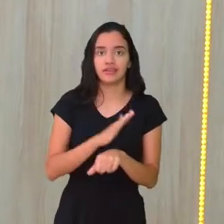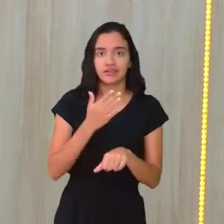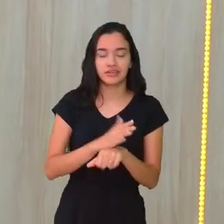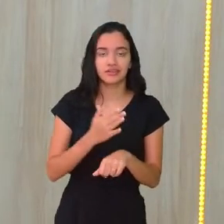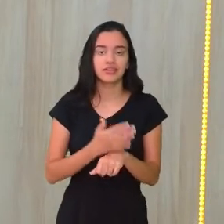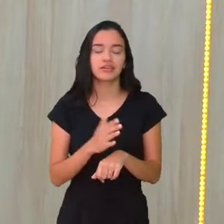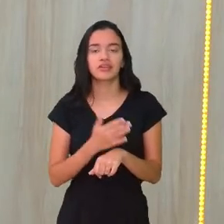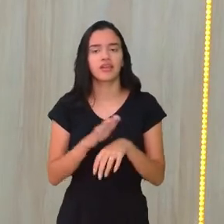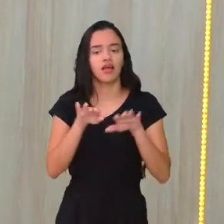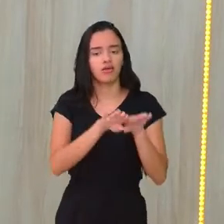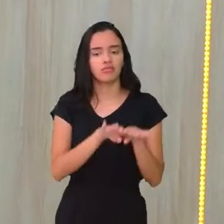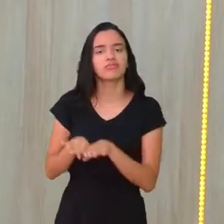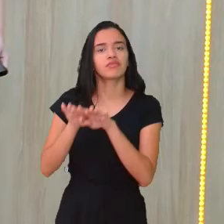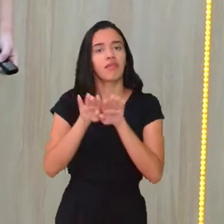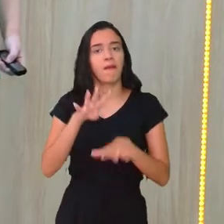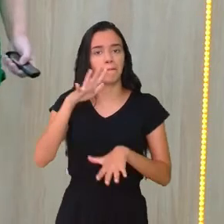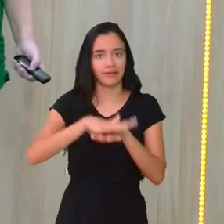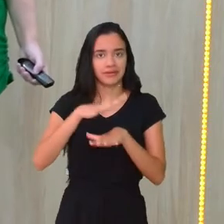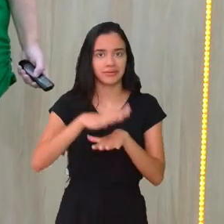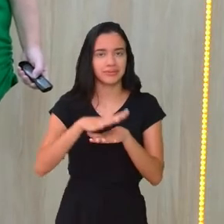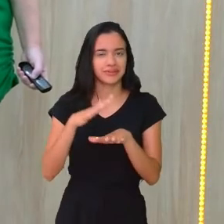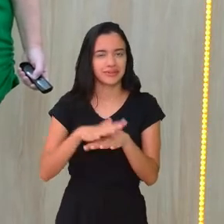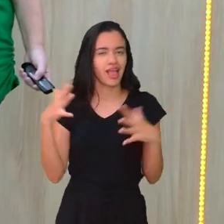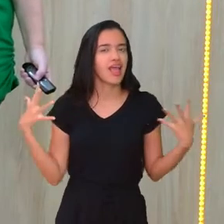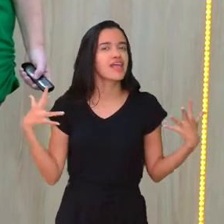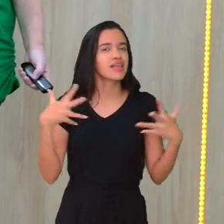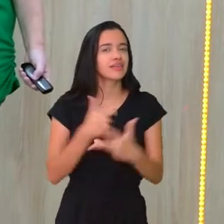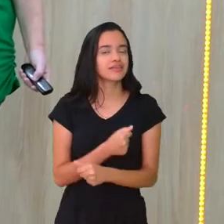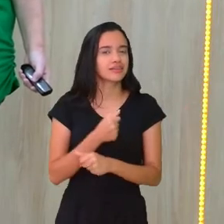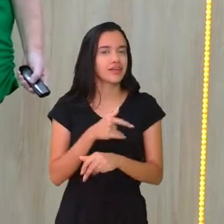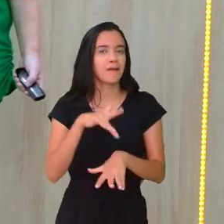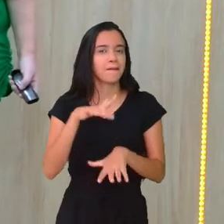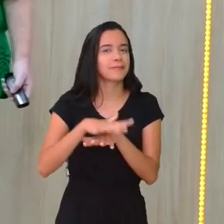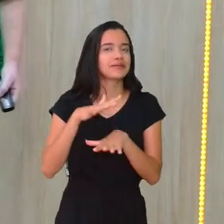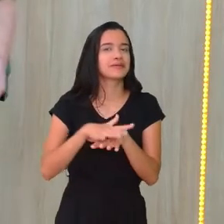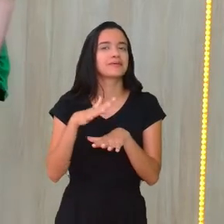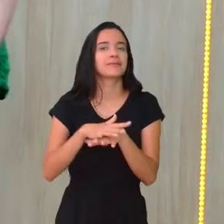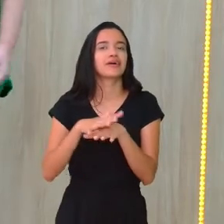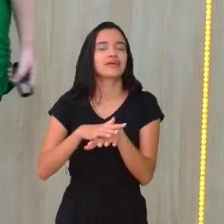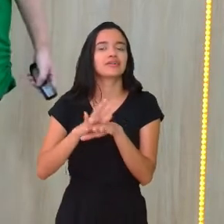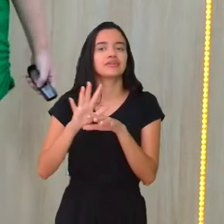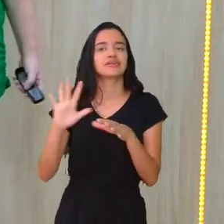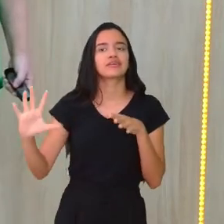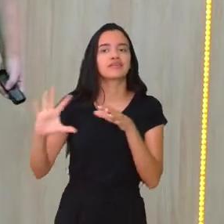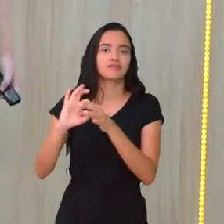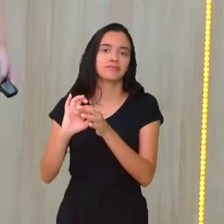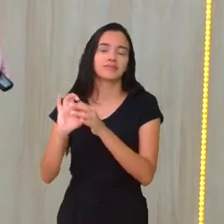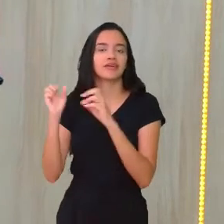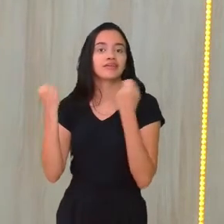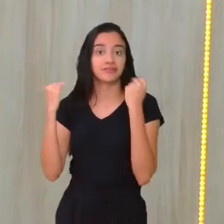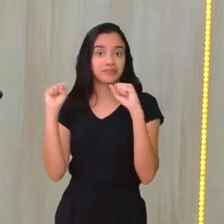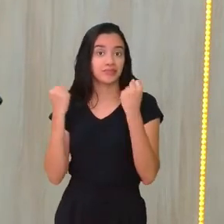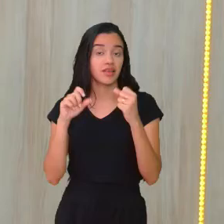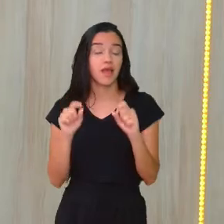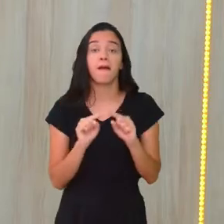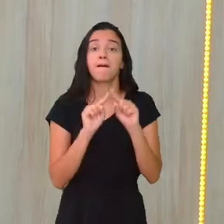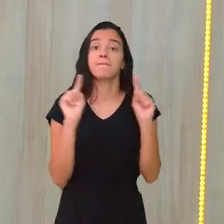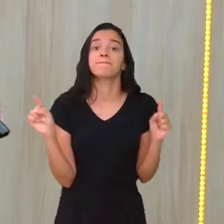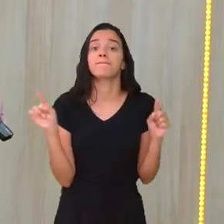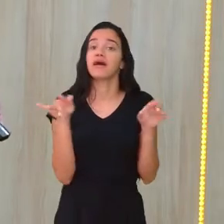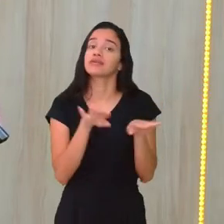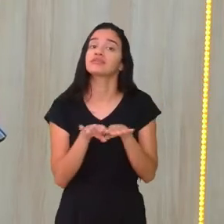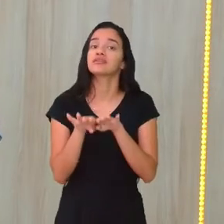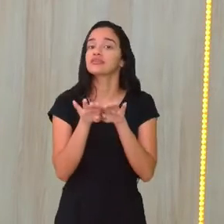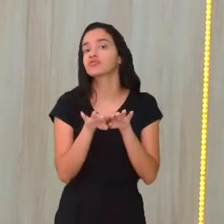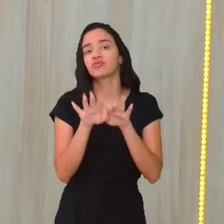Isso é simetria, isso é matemática. Incrível, né? Matemática na educação física. Mas, a simetria que a gente